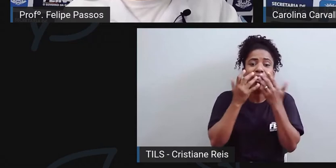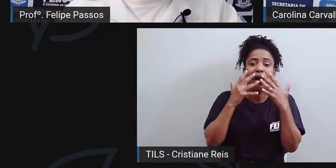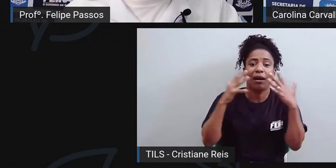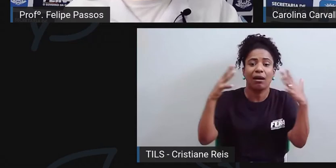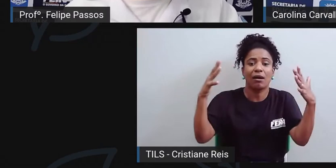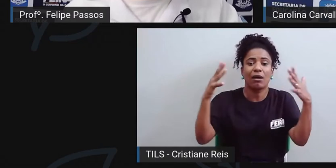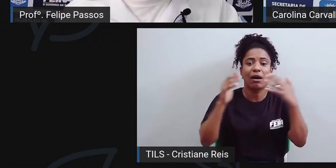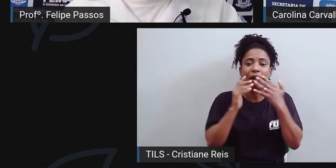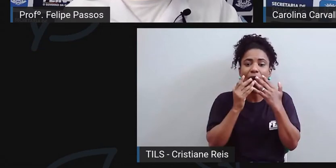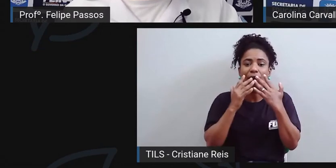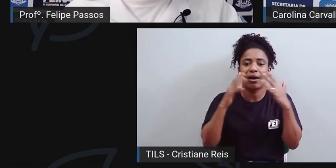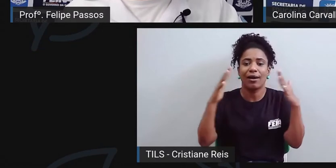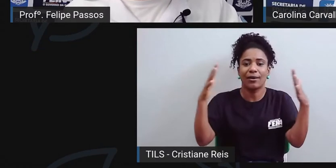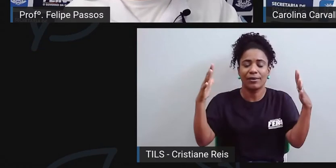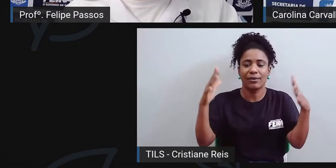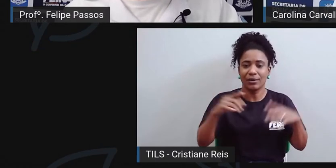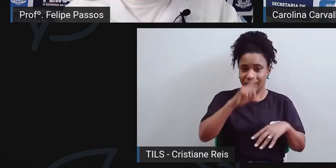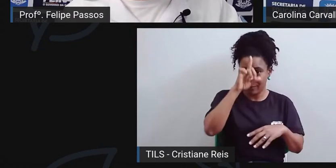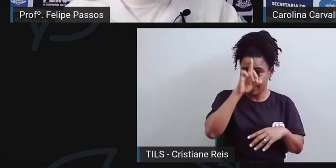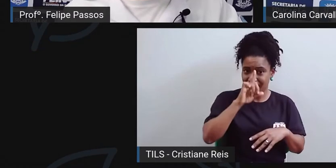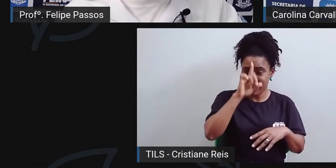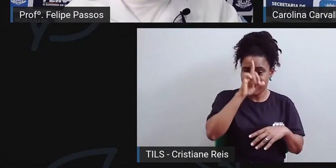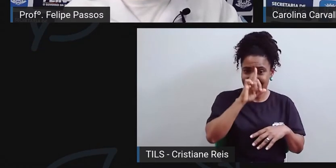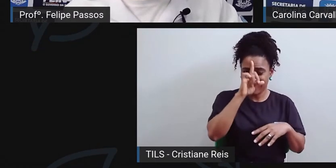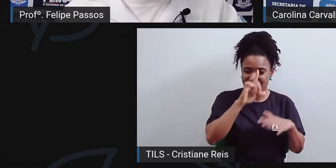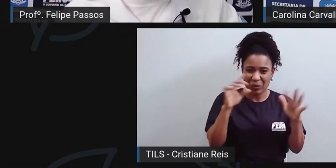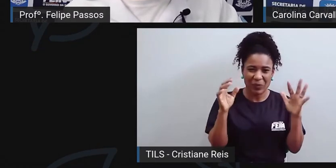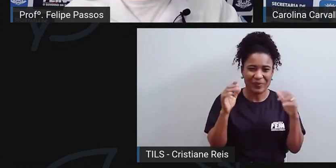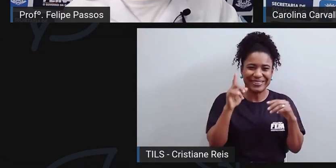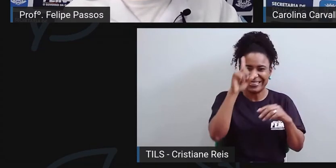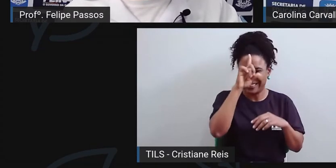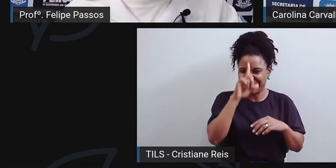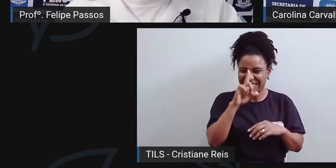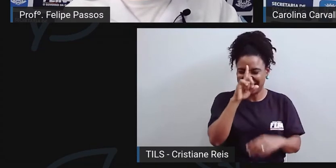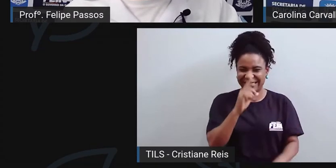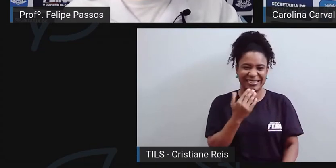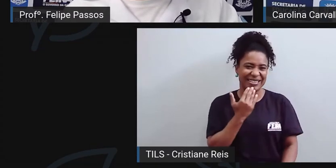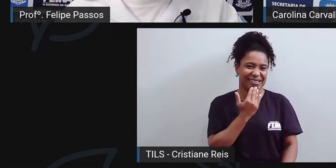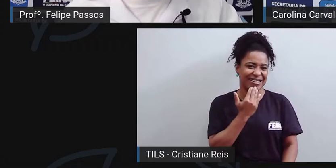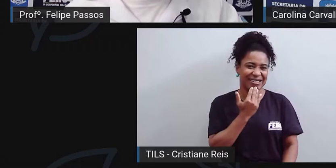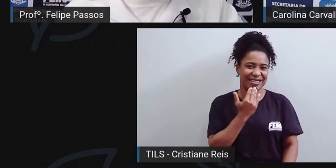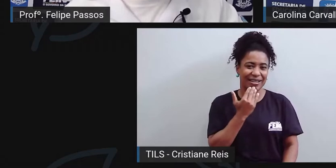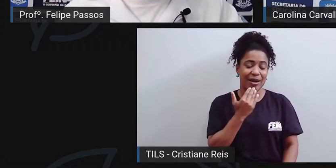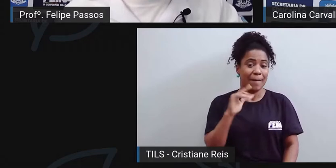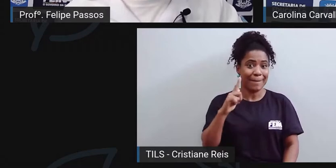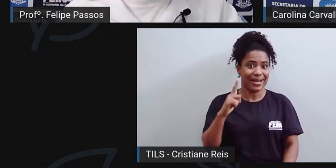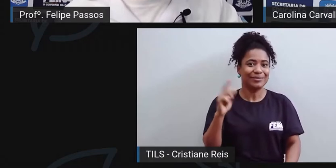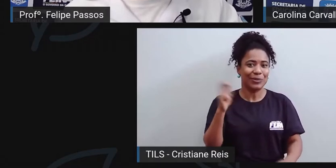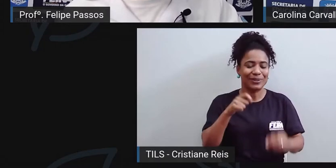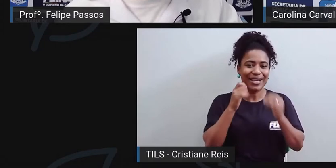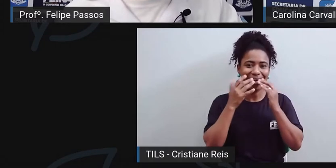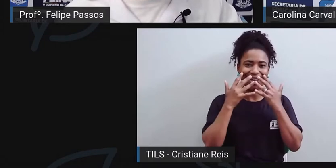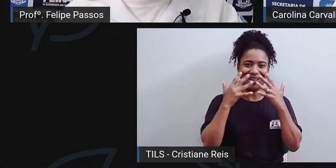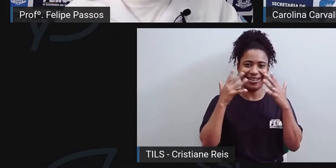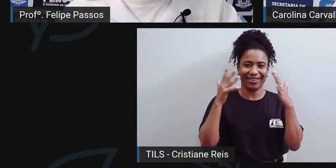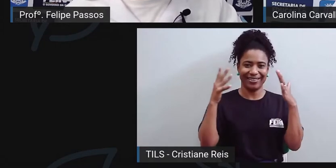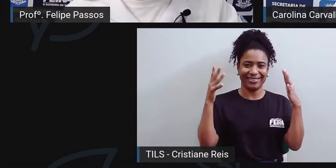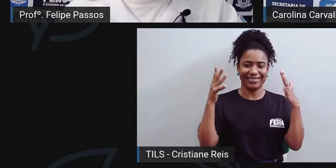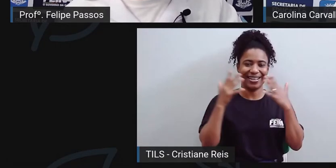trazer de um amarelo mais escuro para um amarelo mais claro, quase branco, que vai dar essa impressão de que está